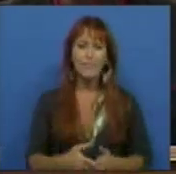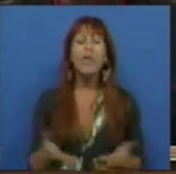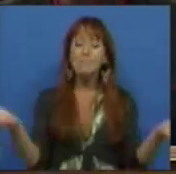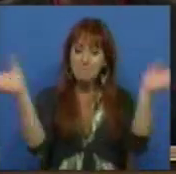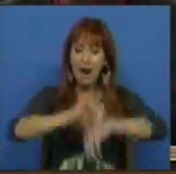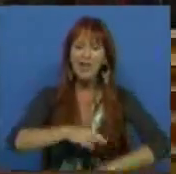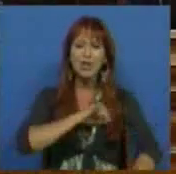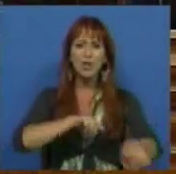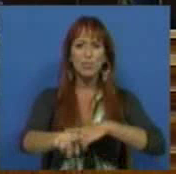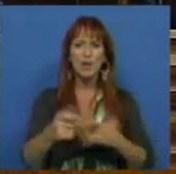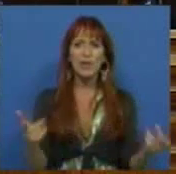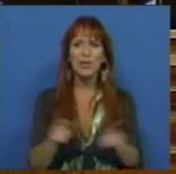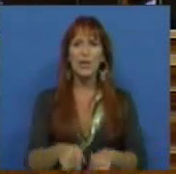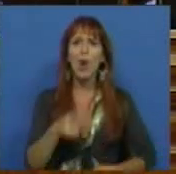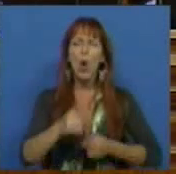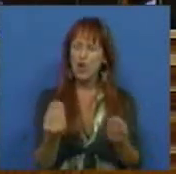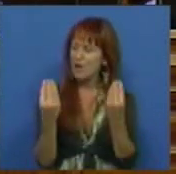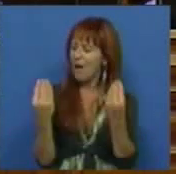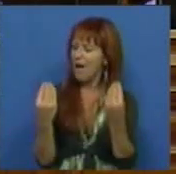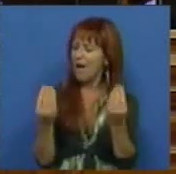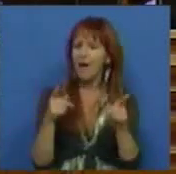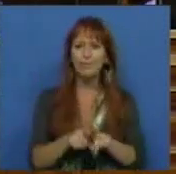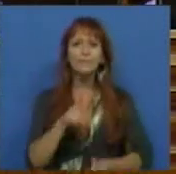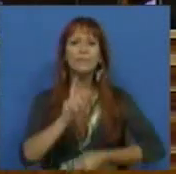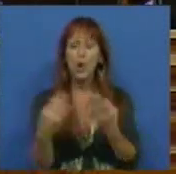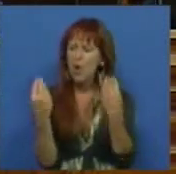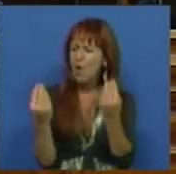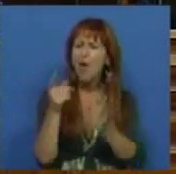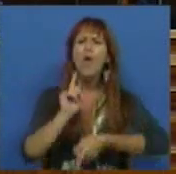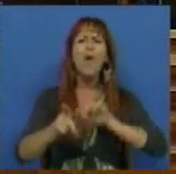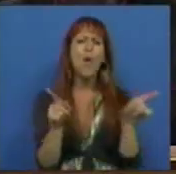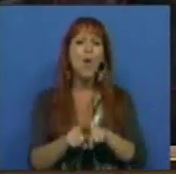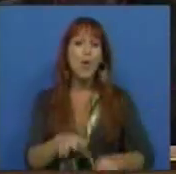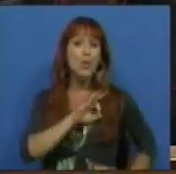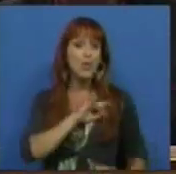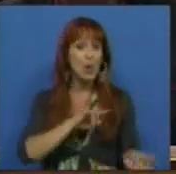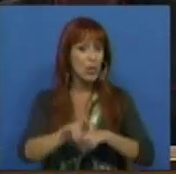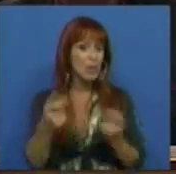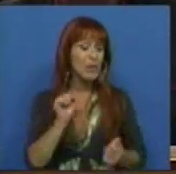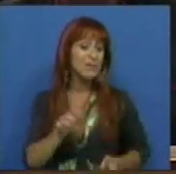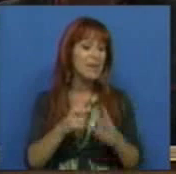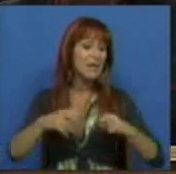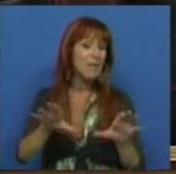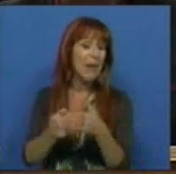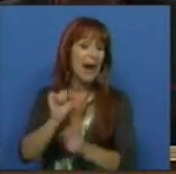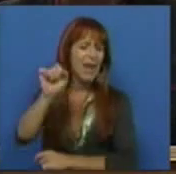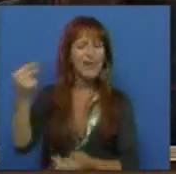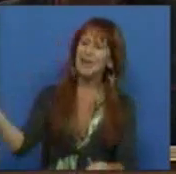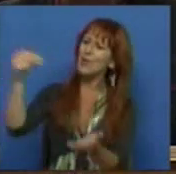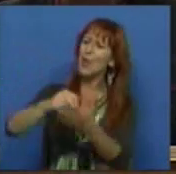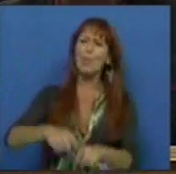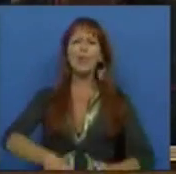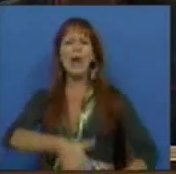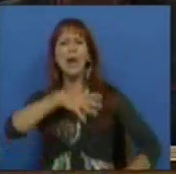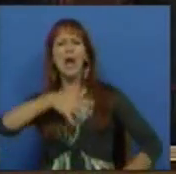E mais, Sr. Deputado, o que é extraordinário, o que é extraordinário é que um Sr. Deputado da sua bancada venha